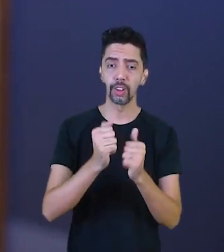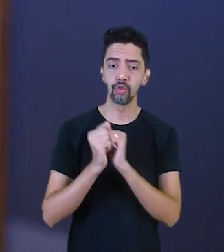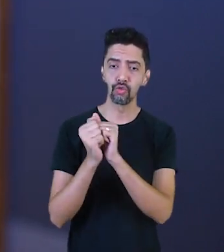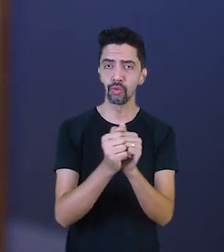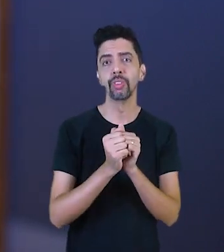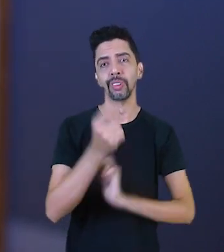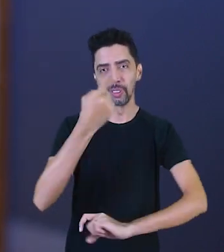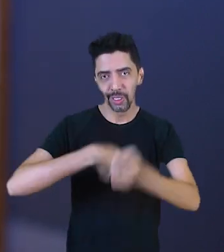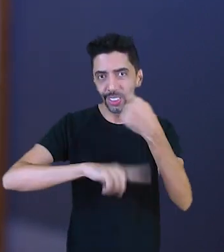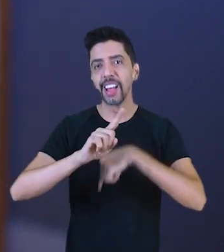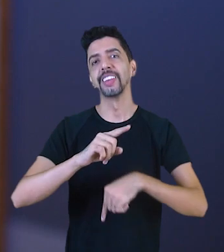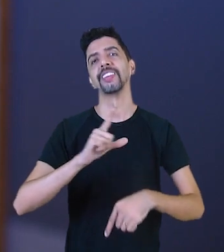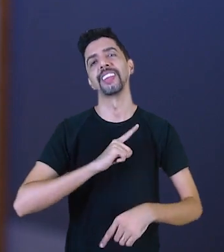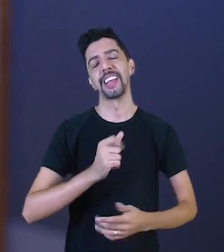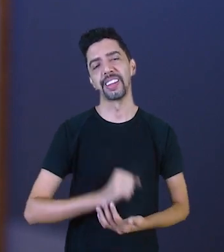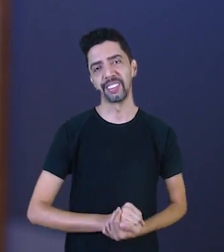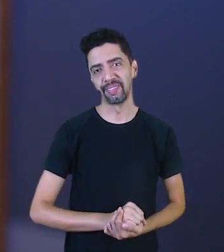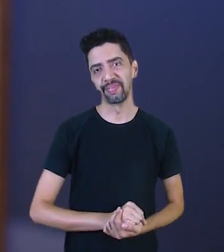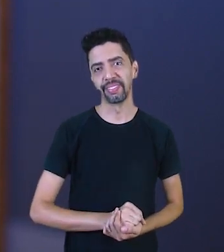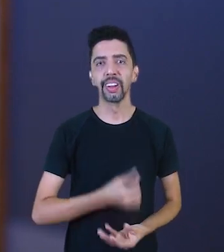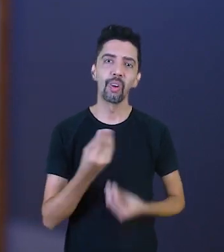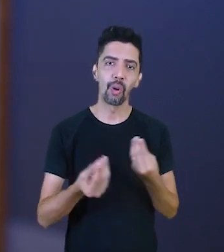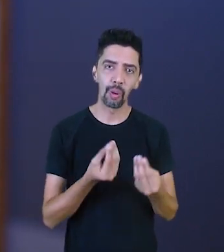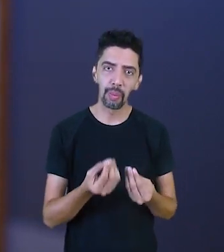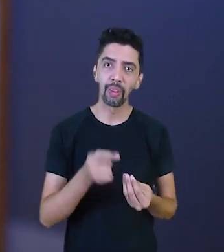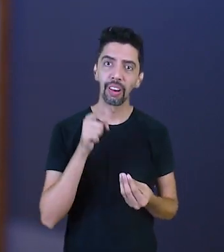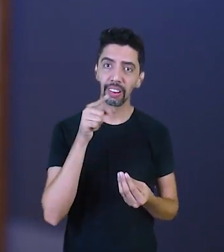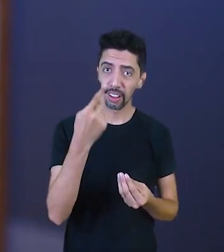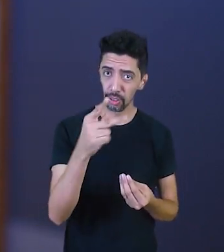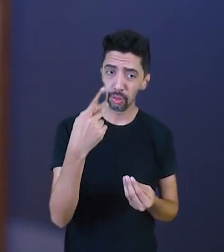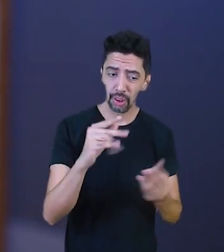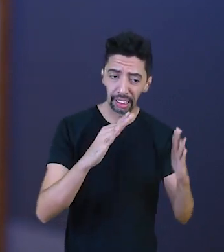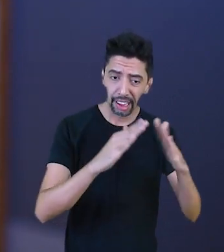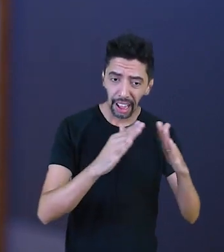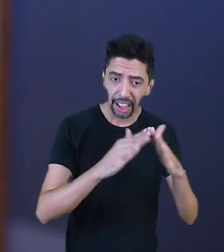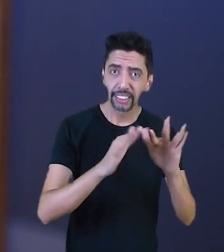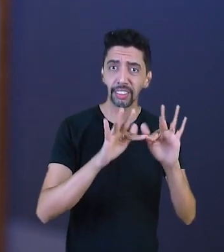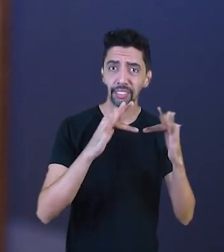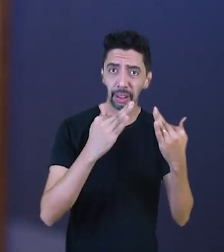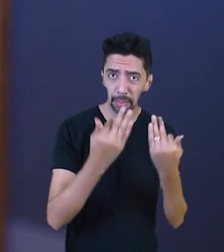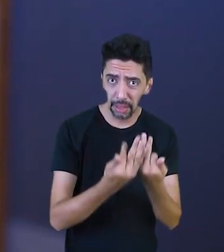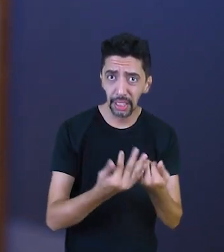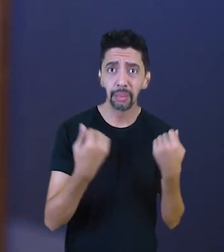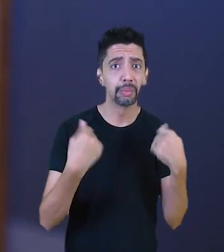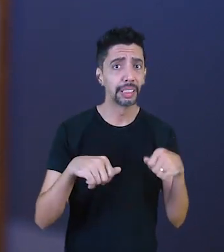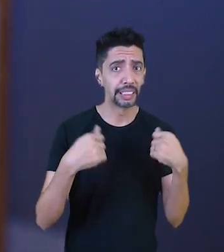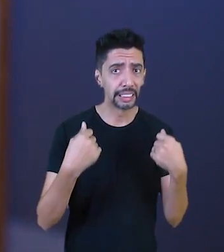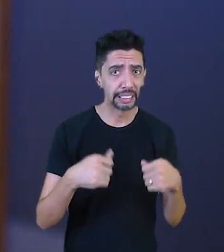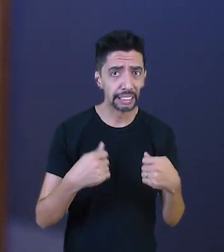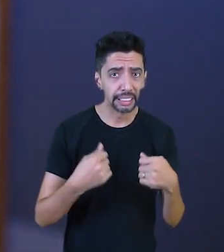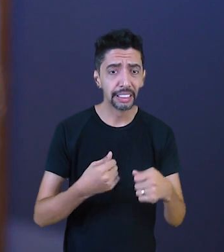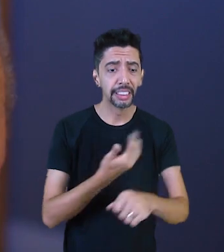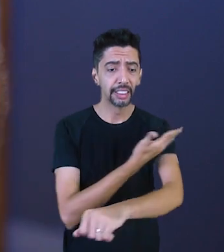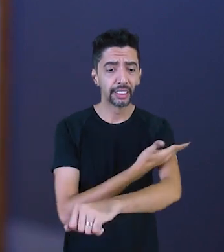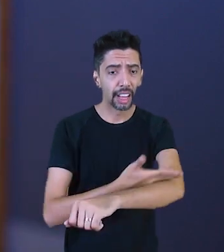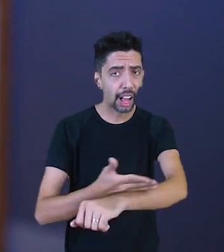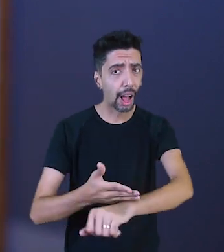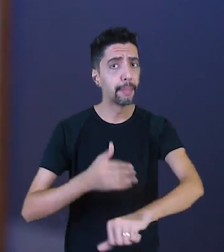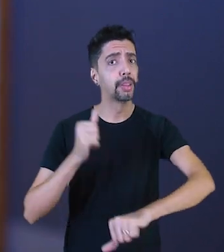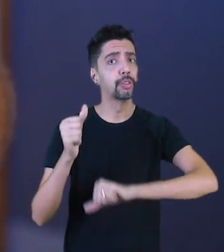da família, no lar, nas nossas casas. Nós não aprendemos, nós não